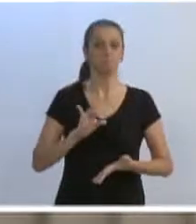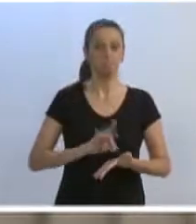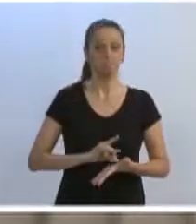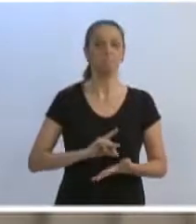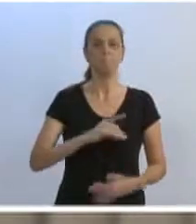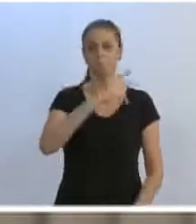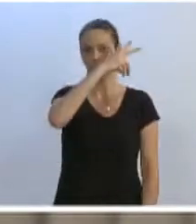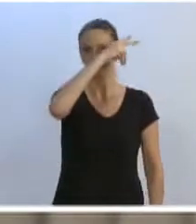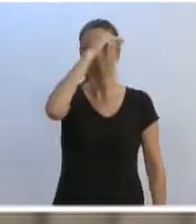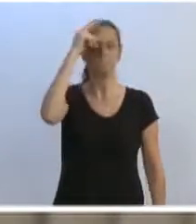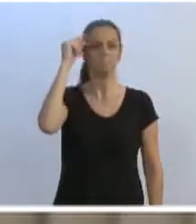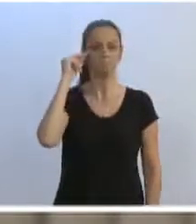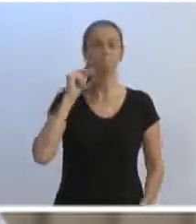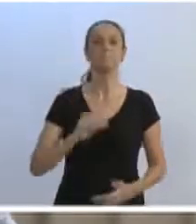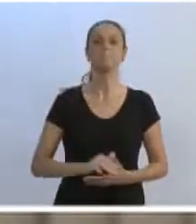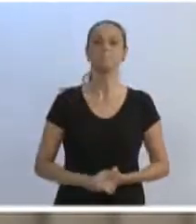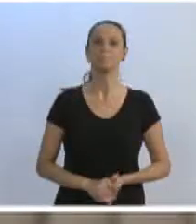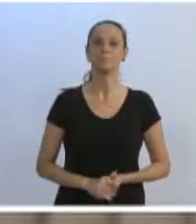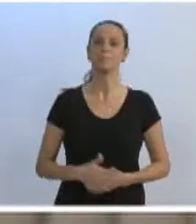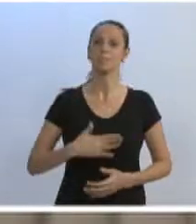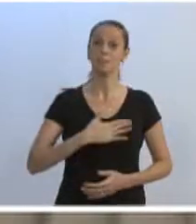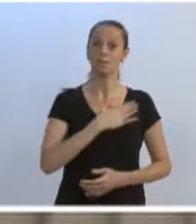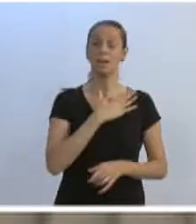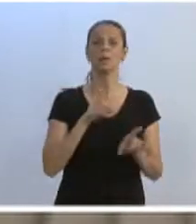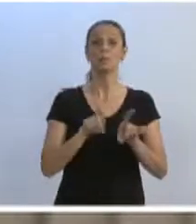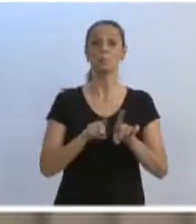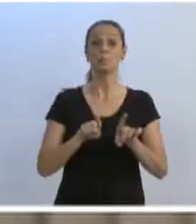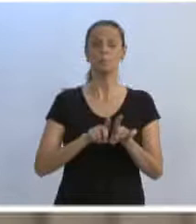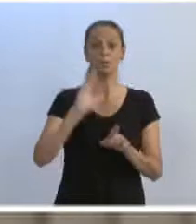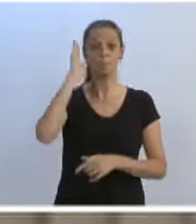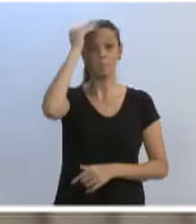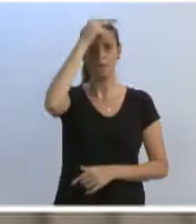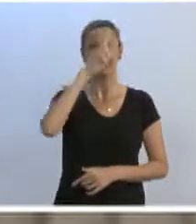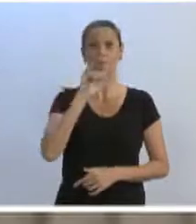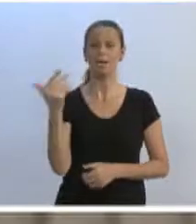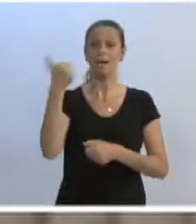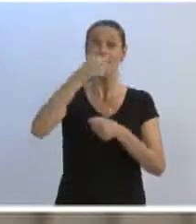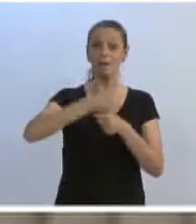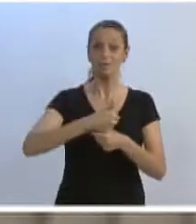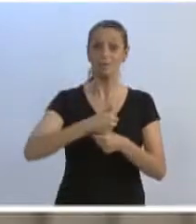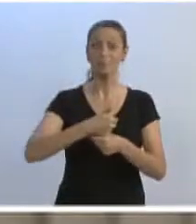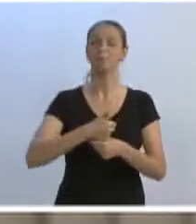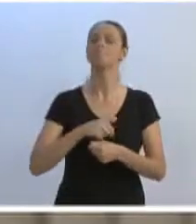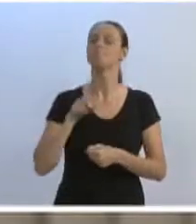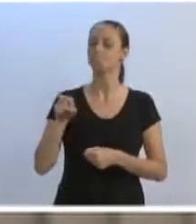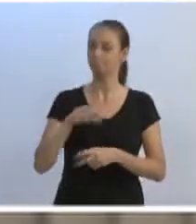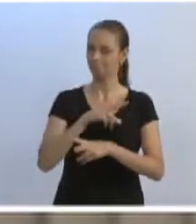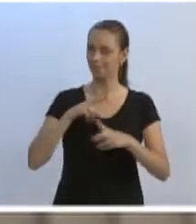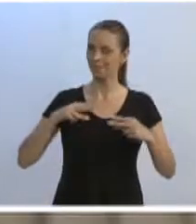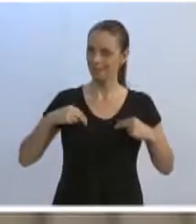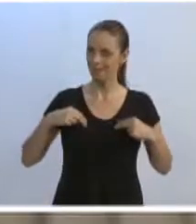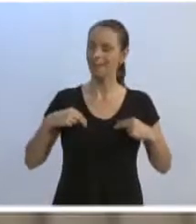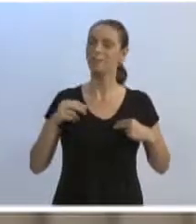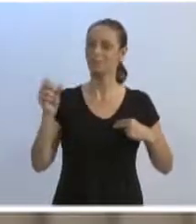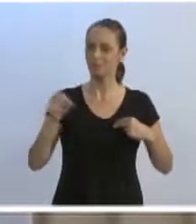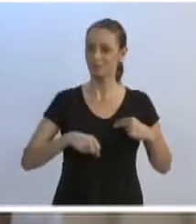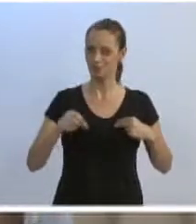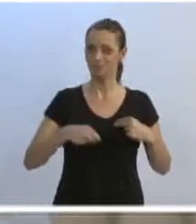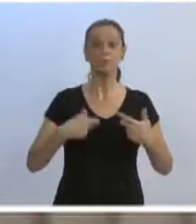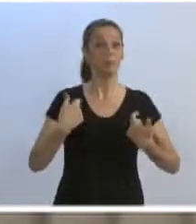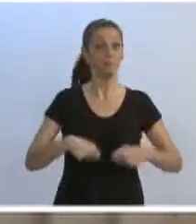na Polônia Bernardes, Mário também, que vai assumir como prefeito, acho que merecido, acho que nós temos que sim